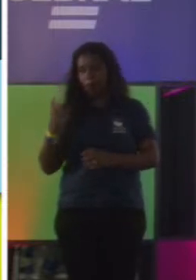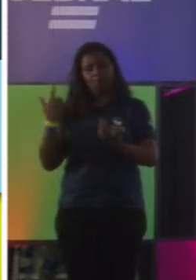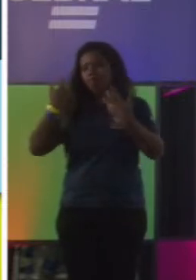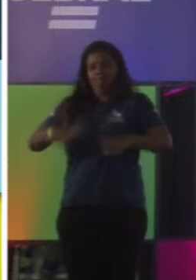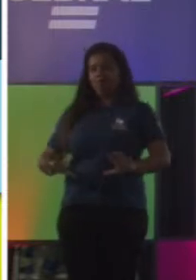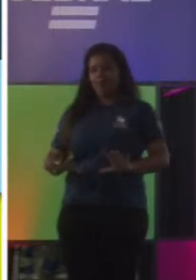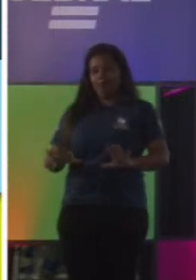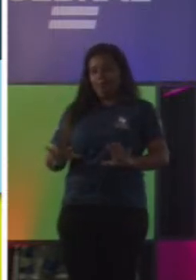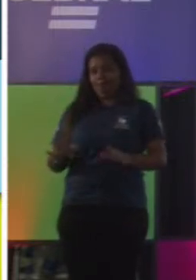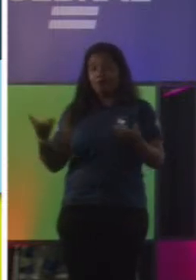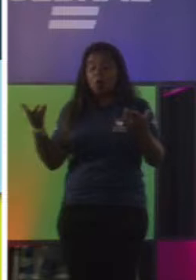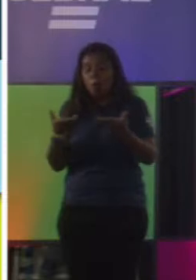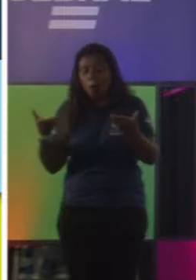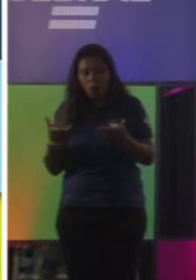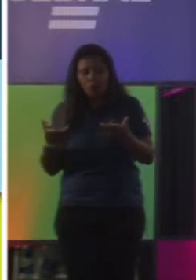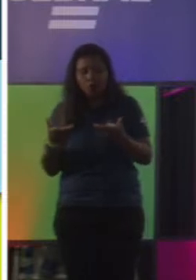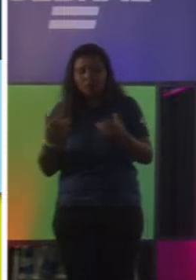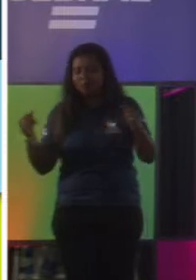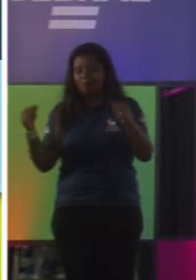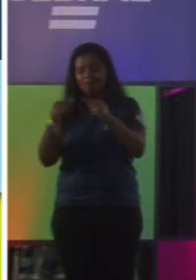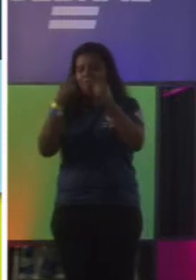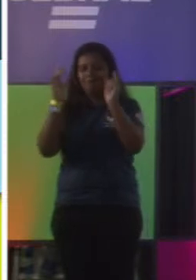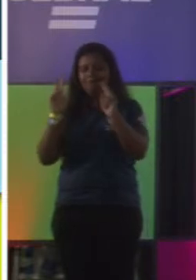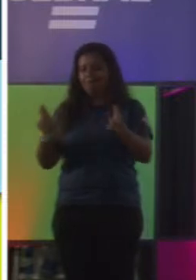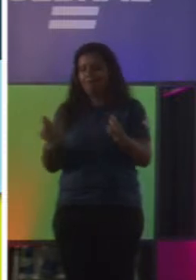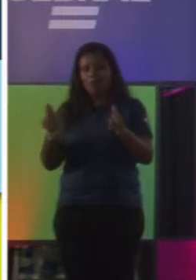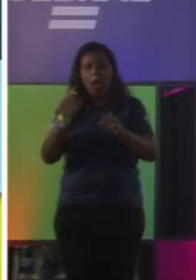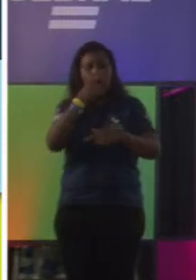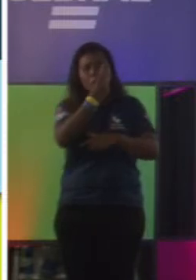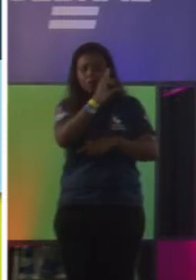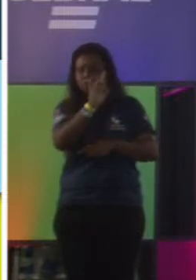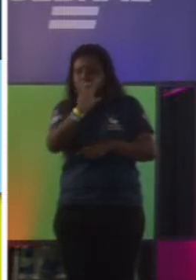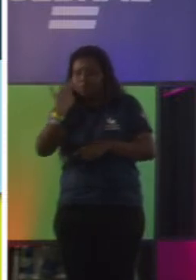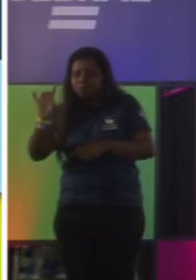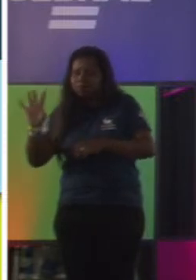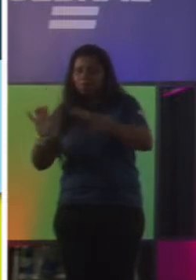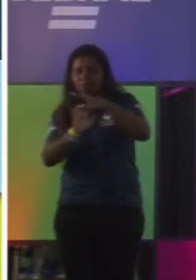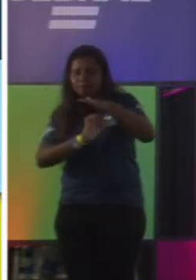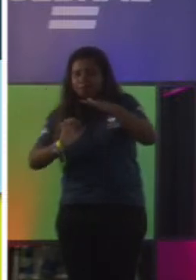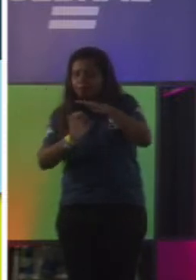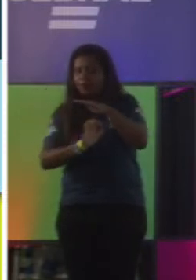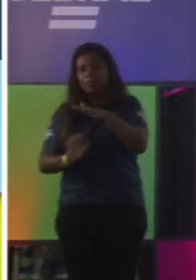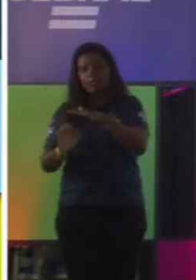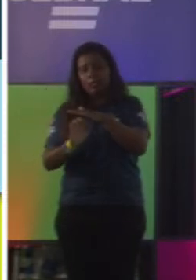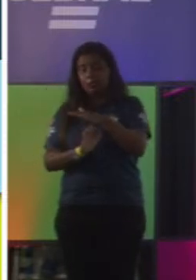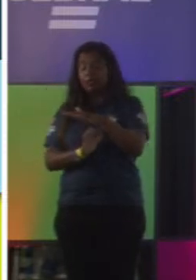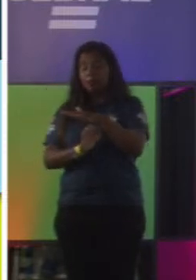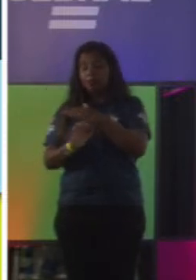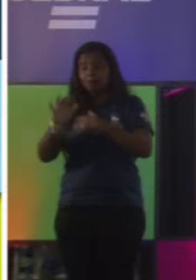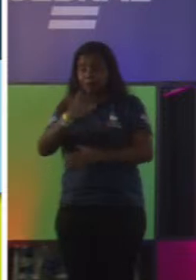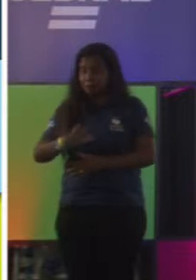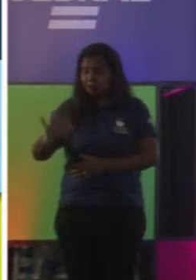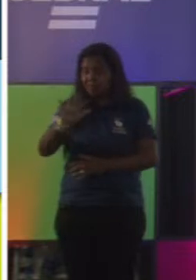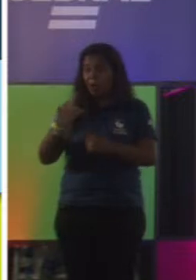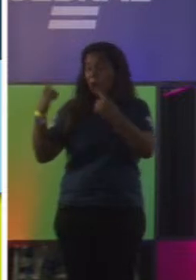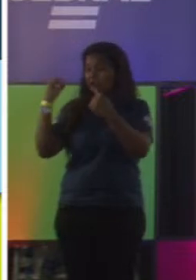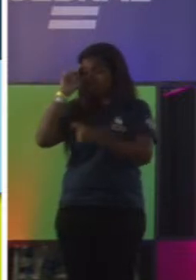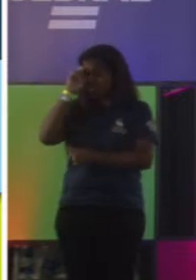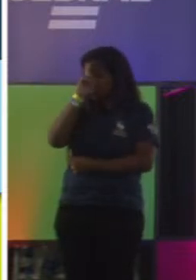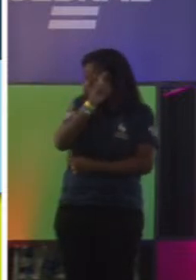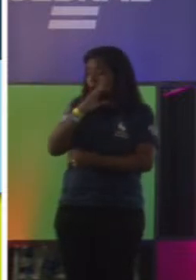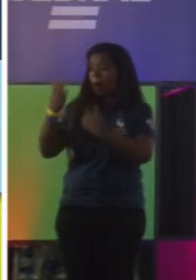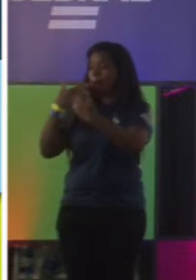mesma coisa acontece com qualquer outro sistema, com qualquer outra inovação, com qualquer outro jeito. porque assim como essas pessoas sem dificuldade de